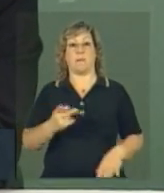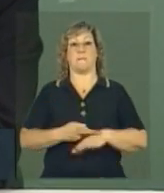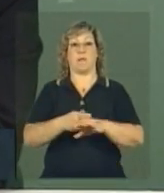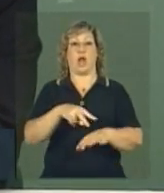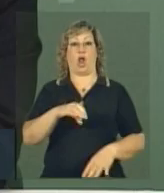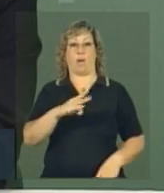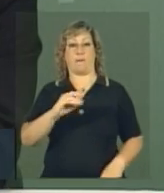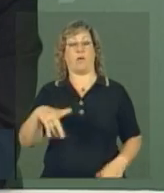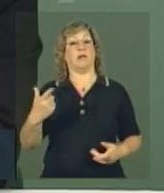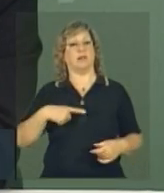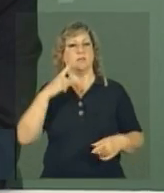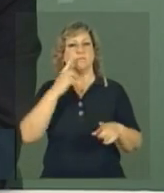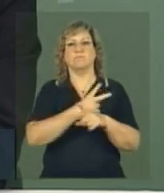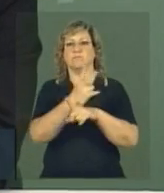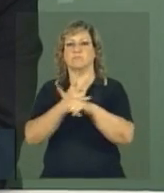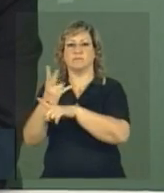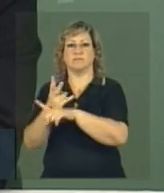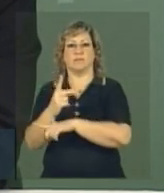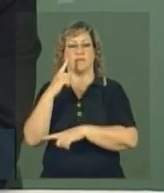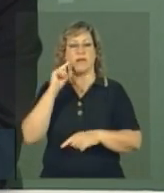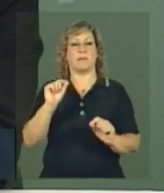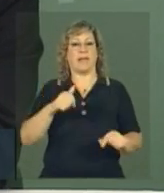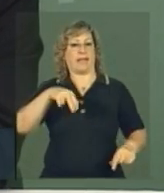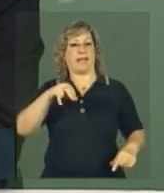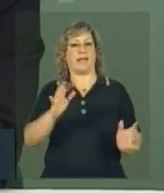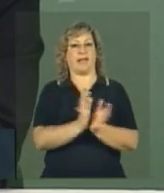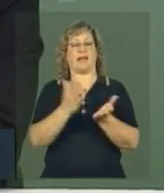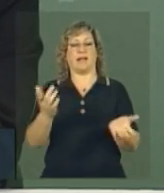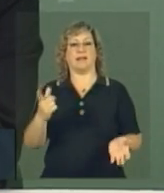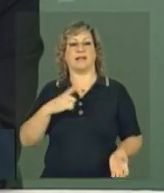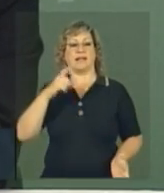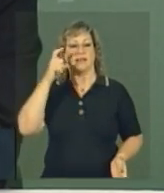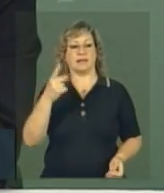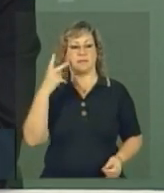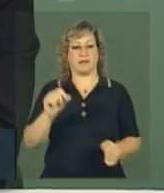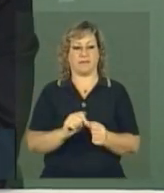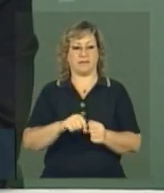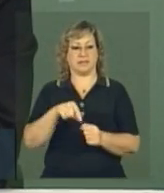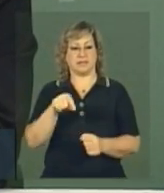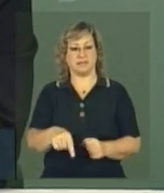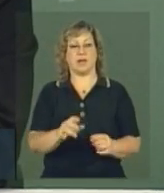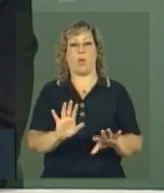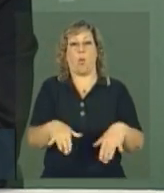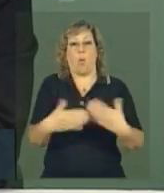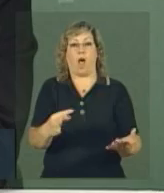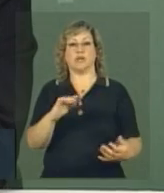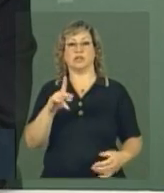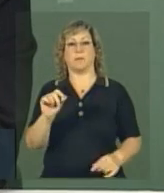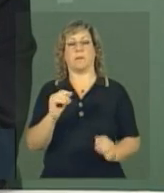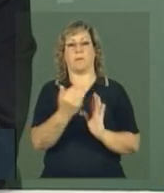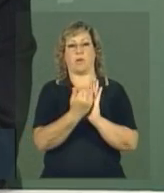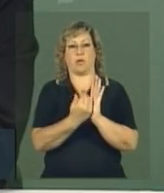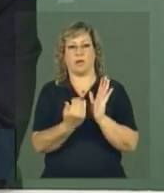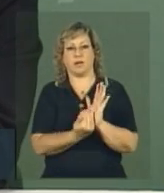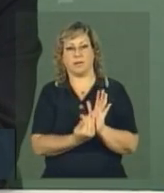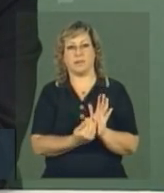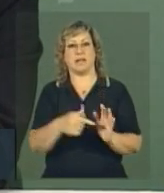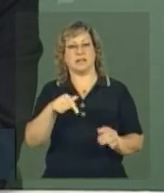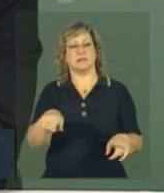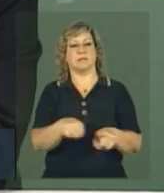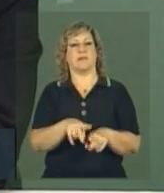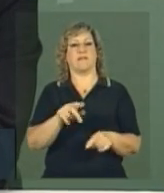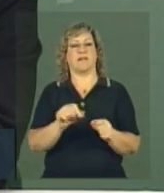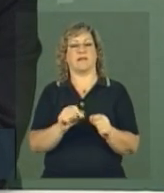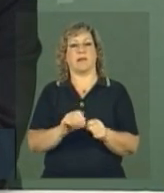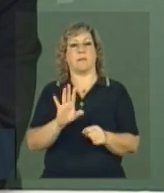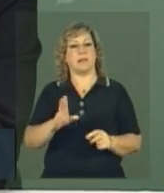Então, eles estão indo atrás também e dizendo que áreas, quem eles têm interesse em trazer, para que tipo de programa. Então, as instituições também vão se mobilizar. Mas